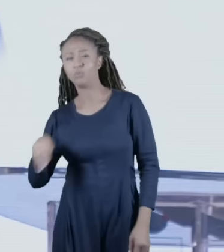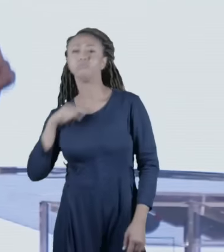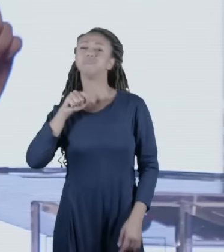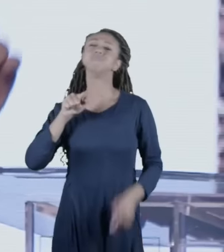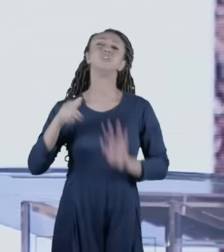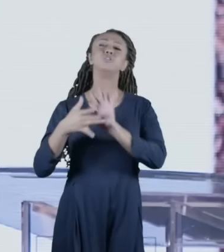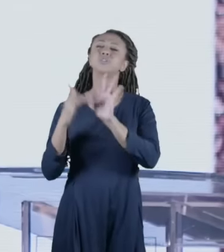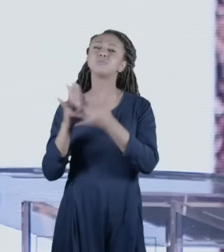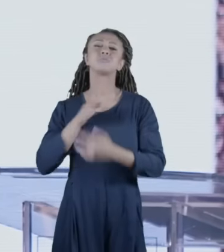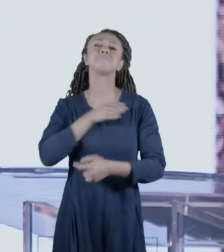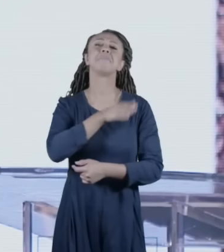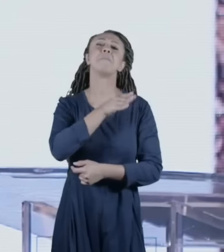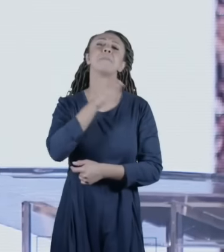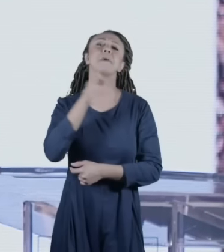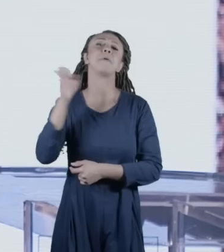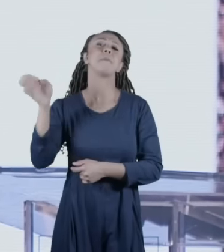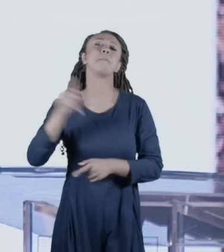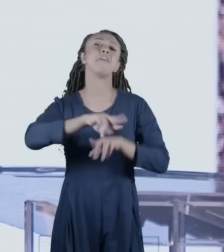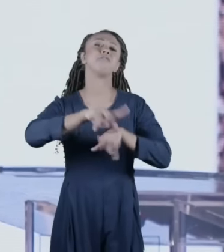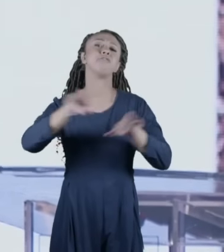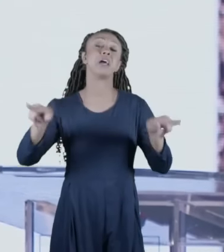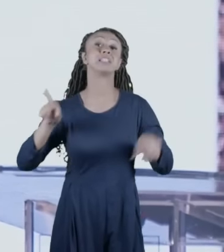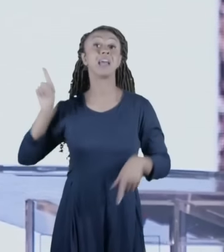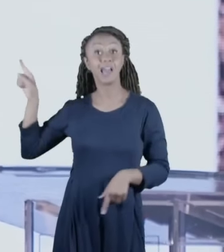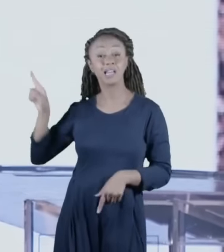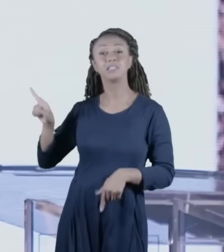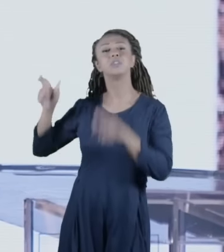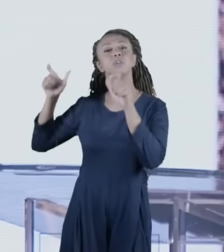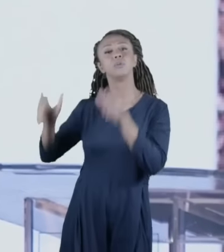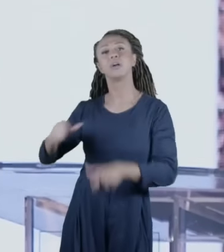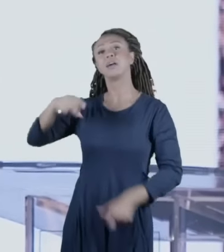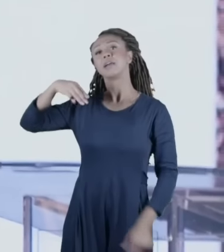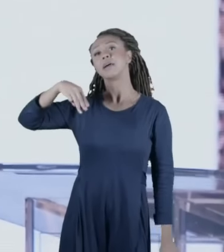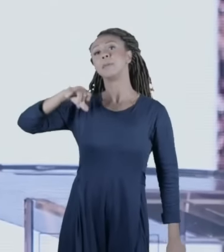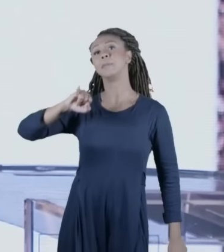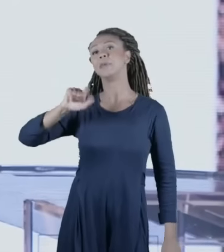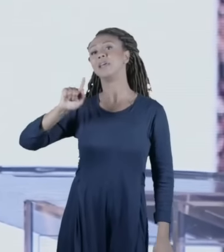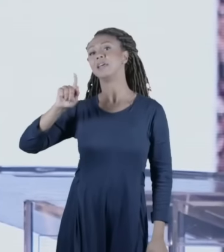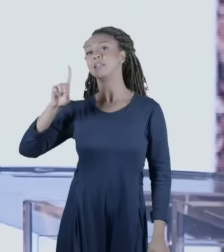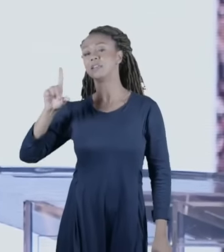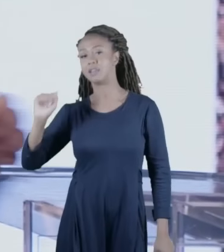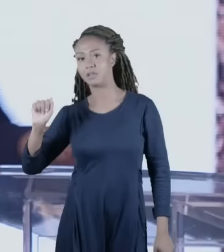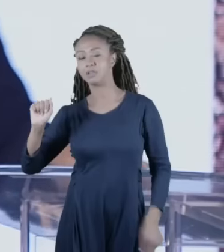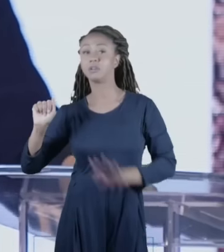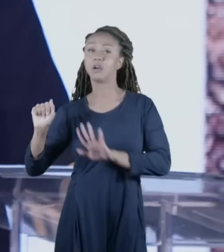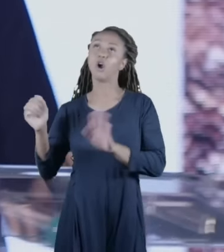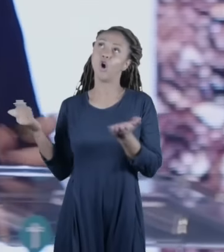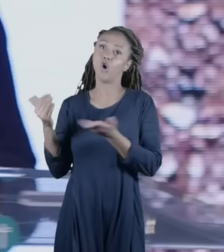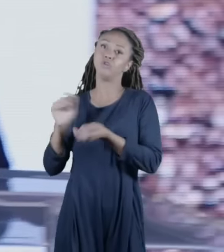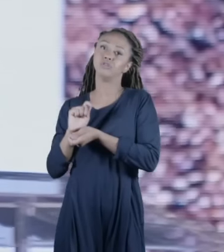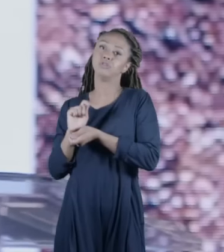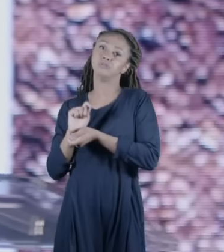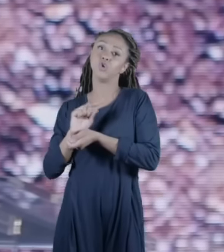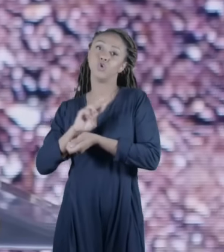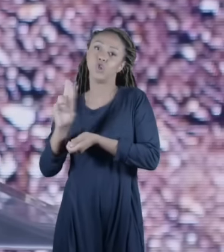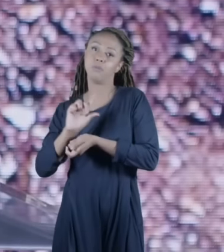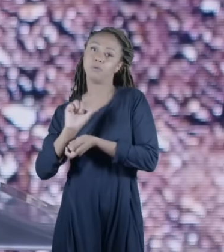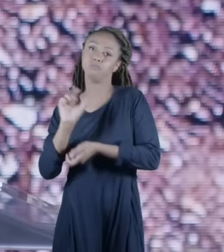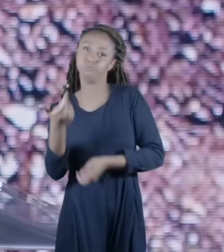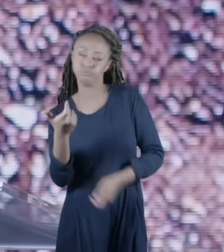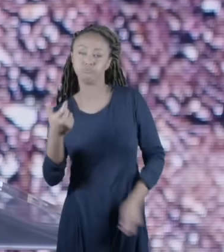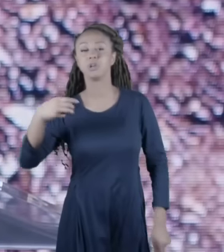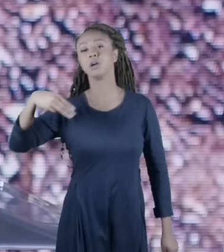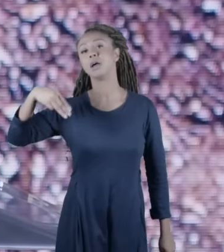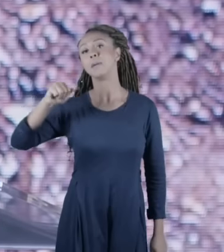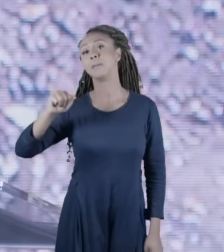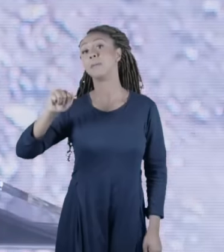então essa sinagoga é a sinagoga de Migdal que hoje em dia a gente conhece ela como Magdala onde vivia a